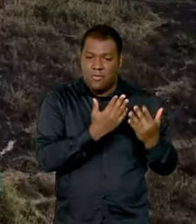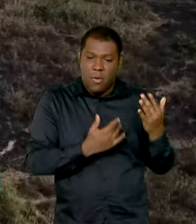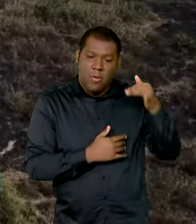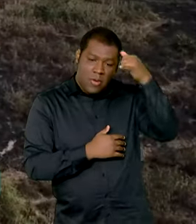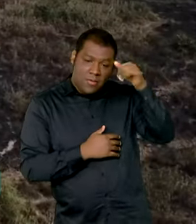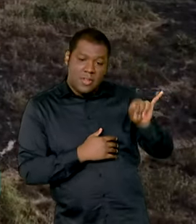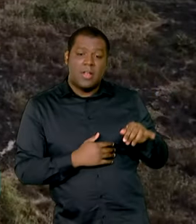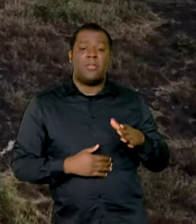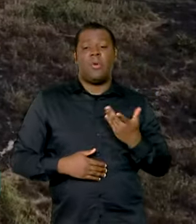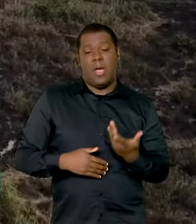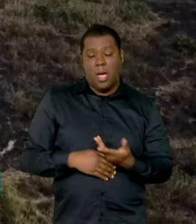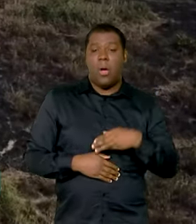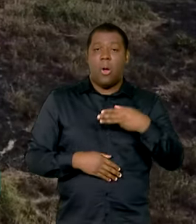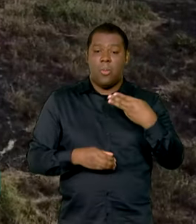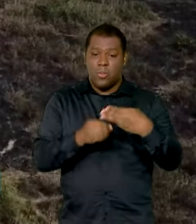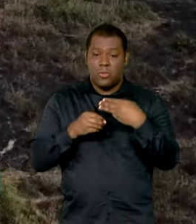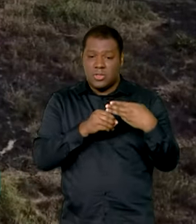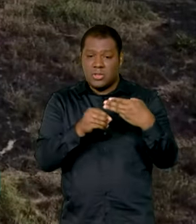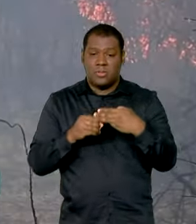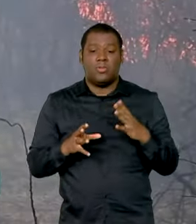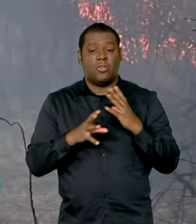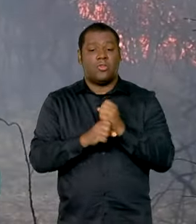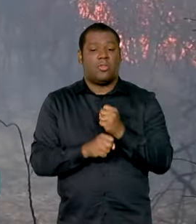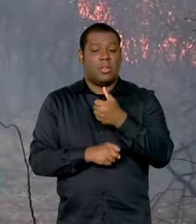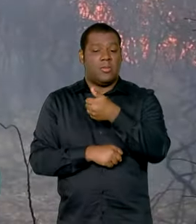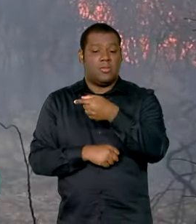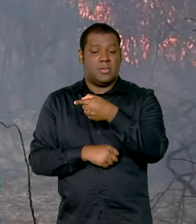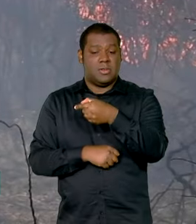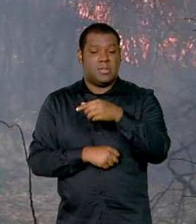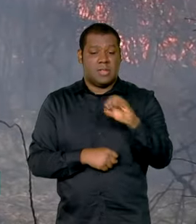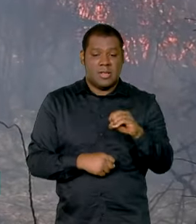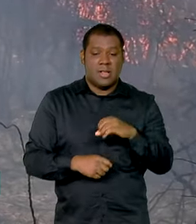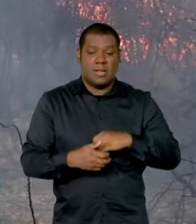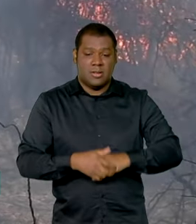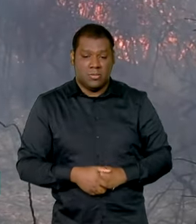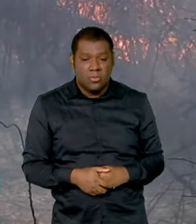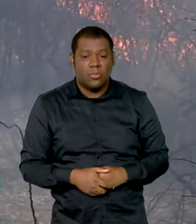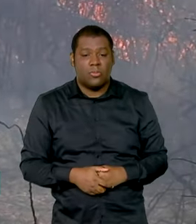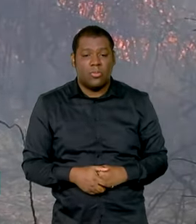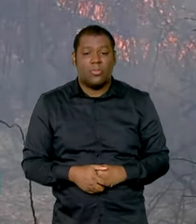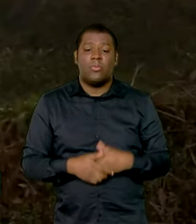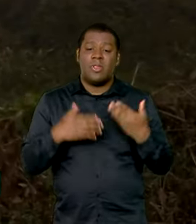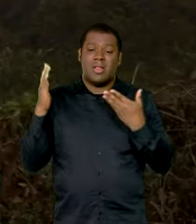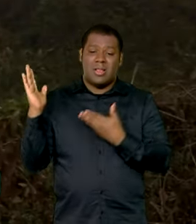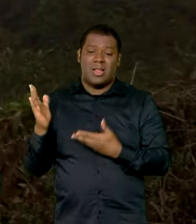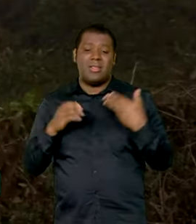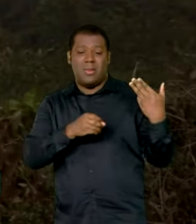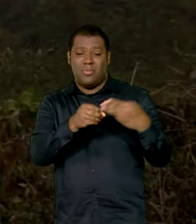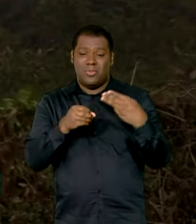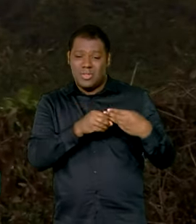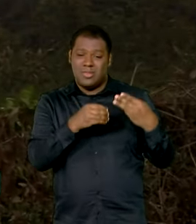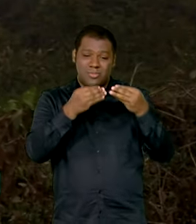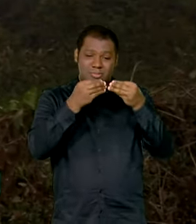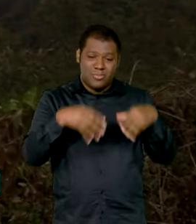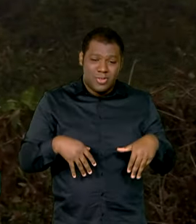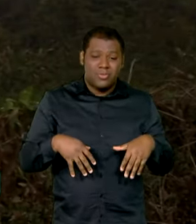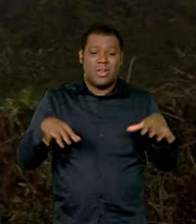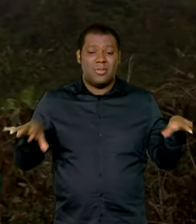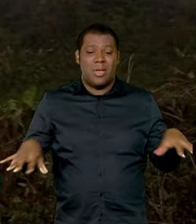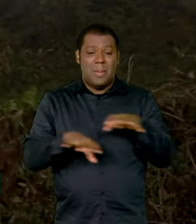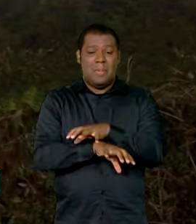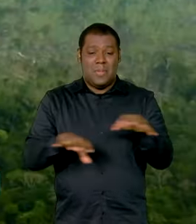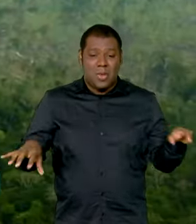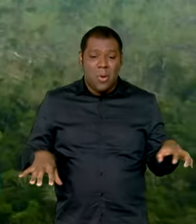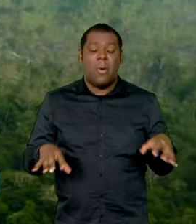prioritários na região. Sozinhos, eles responderam por cerca de 78% da destruição do bioma em